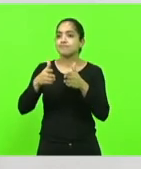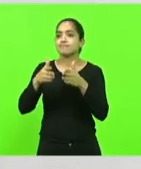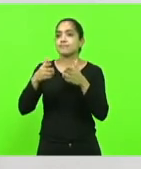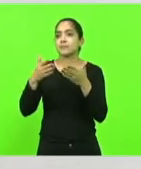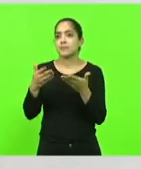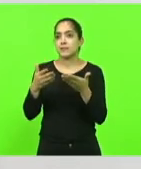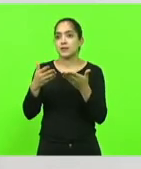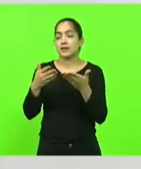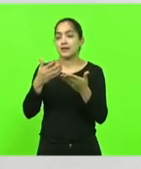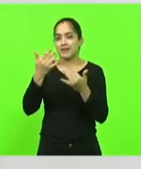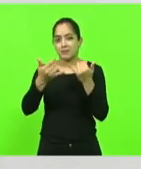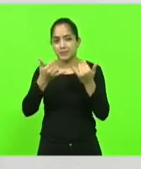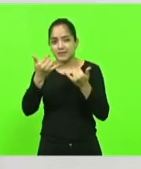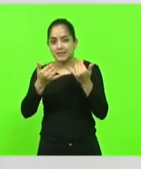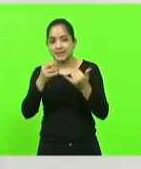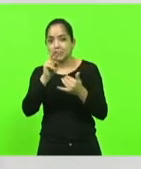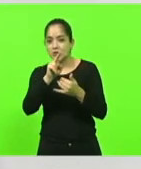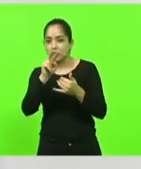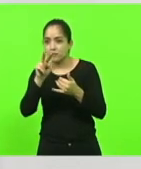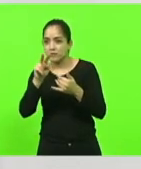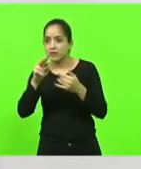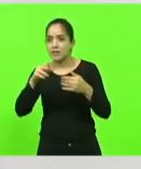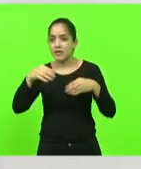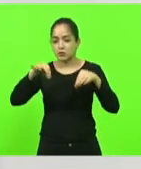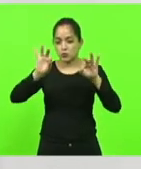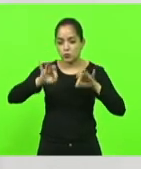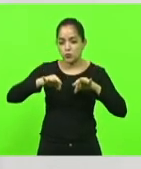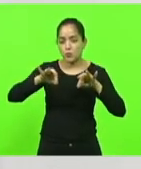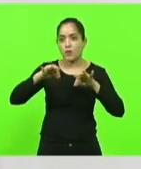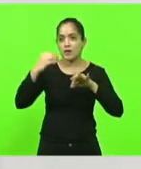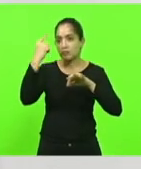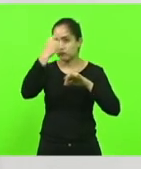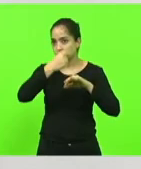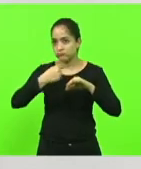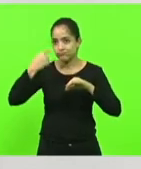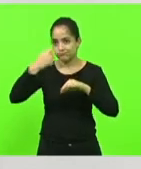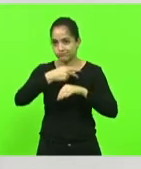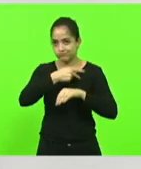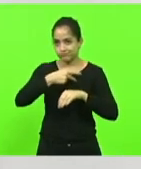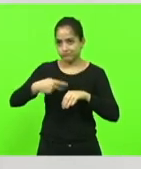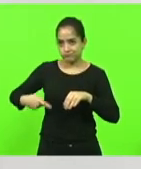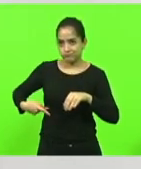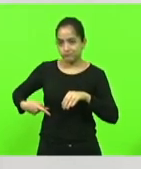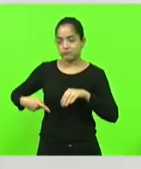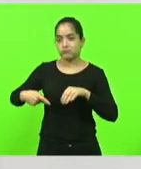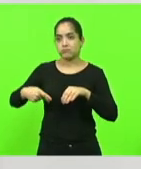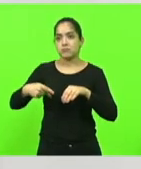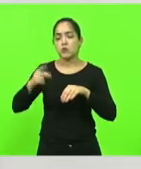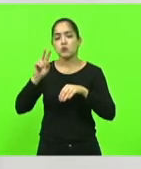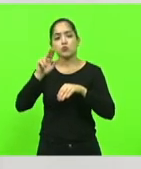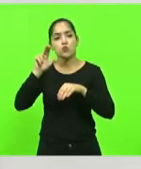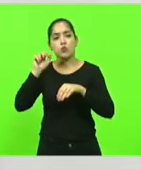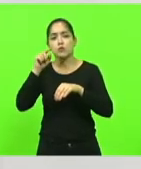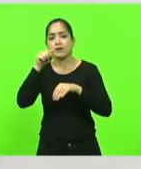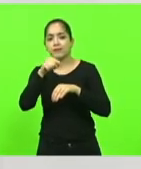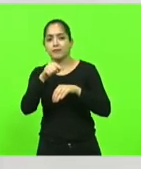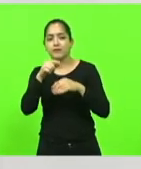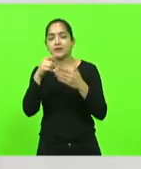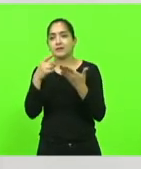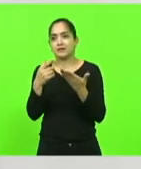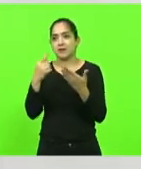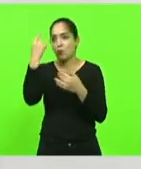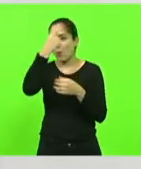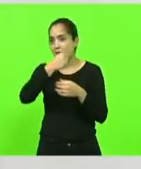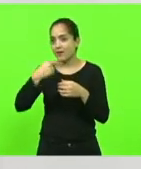quando eu passei em Indaial e eu vi vendendo toalhas com o rosto do presidente, eu acho que nunca nos meus 32 anos de existência eu vi vendendo toalha com a cara de um